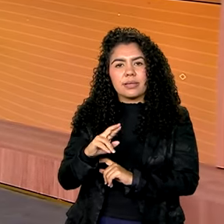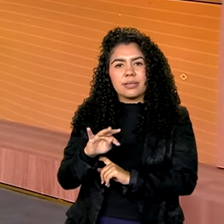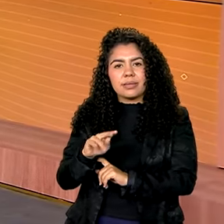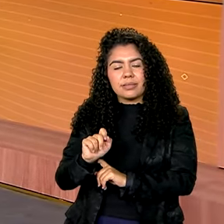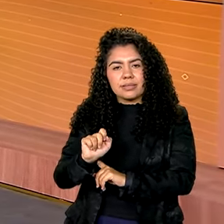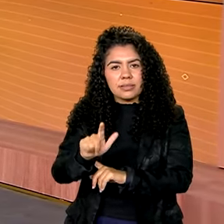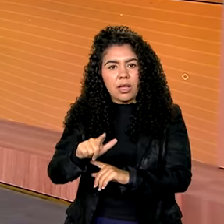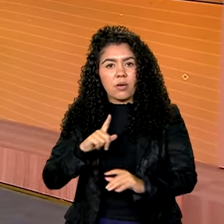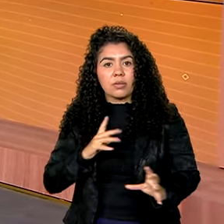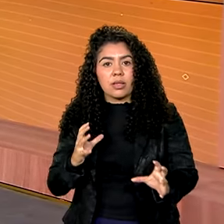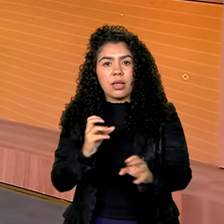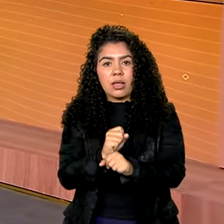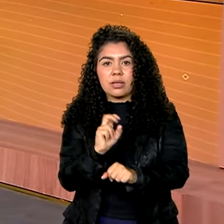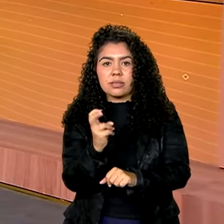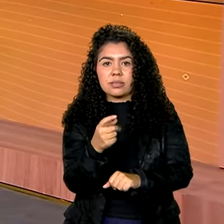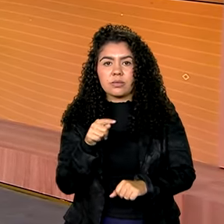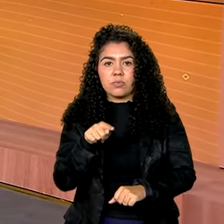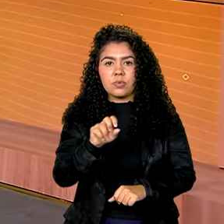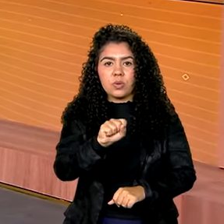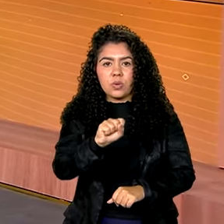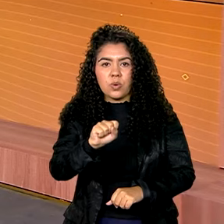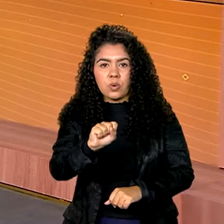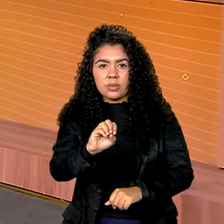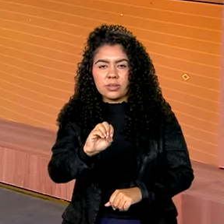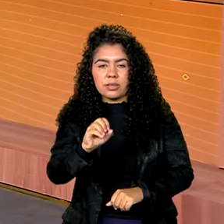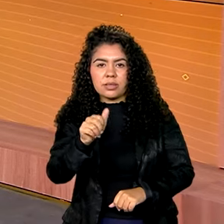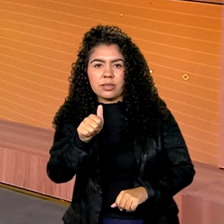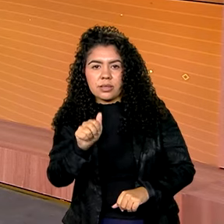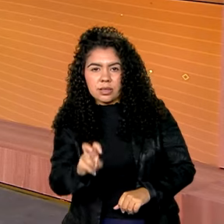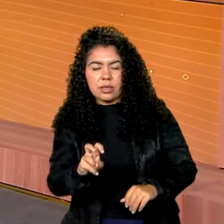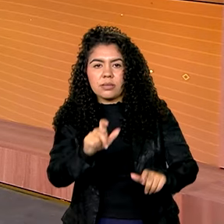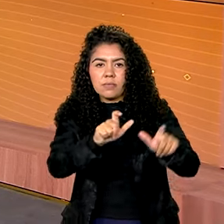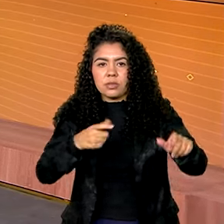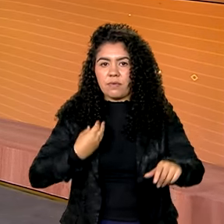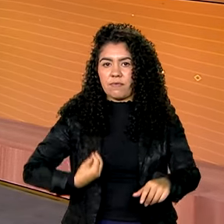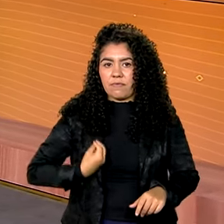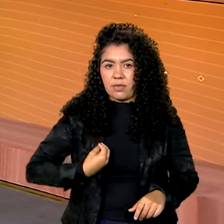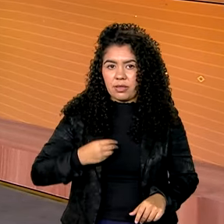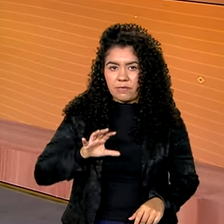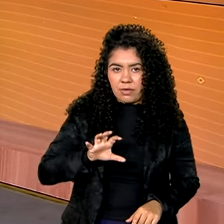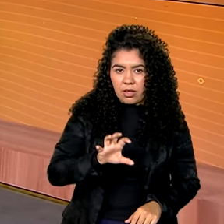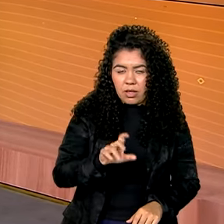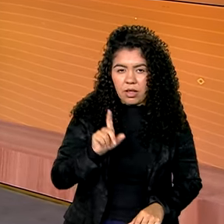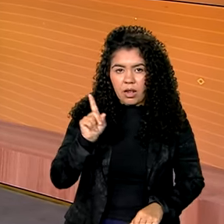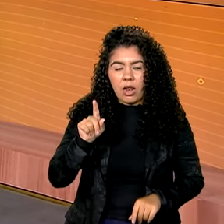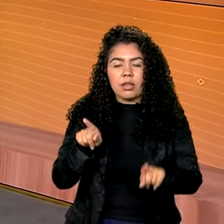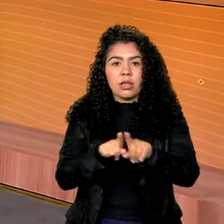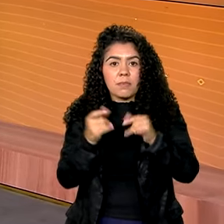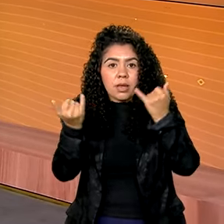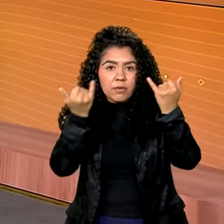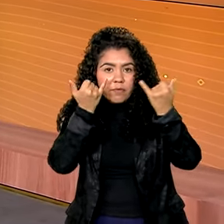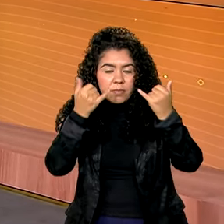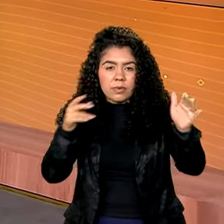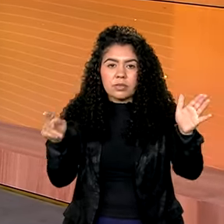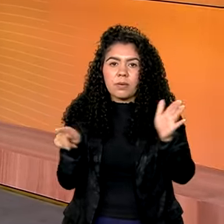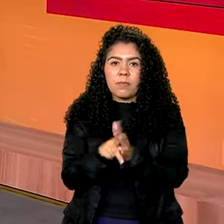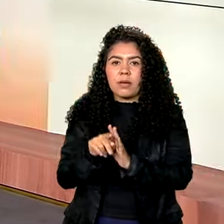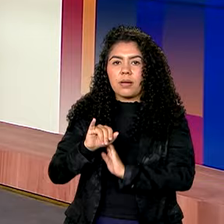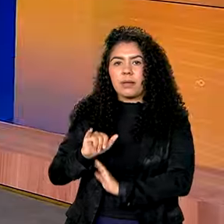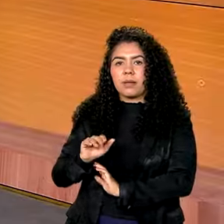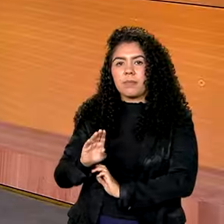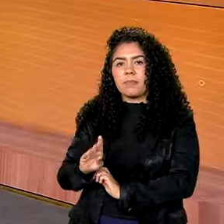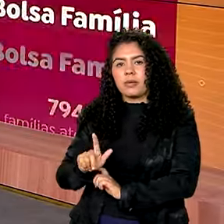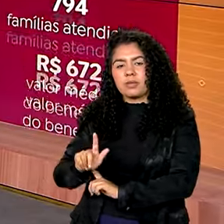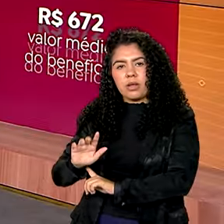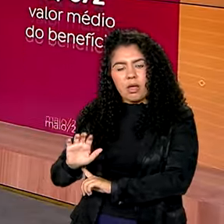.815 habitantes no interior de Goiás, né? E esses dados, eles são do censo do IBGE.